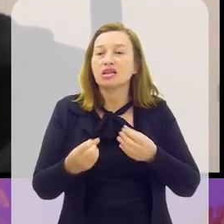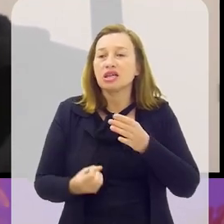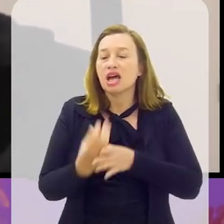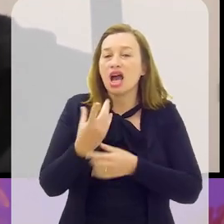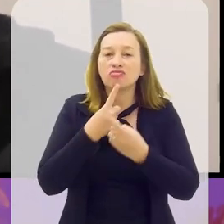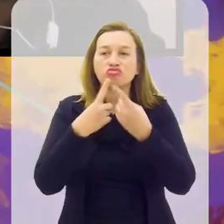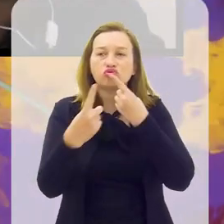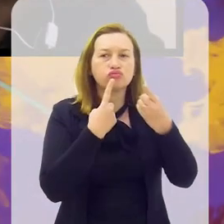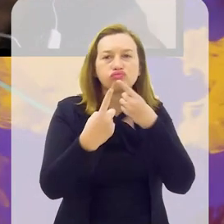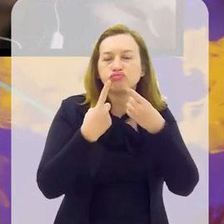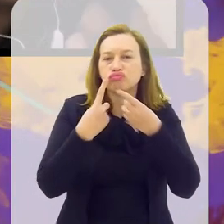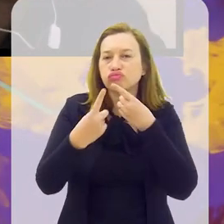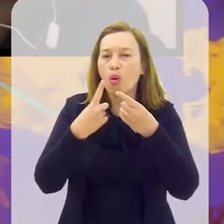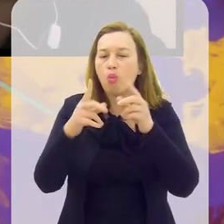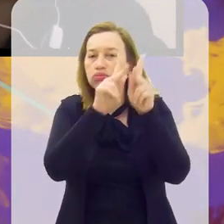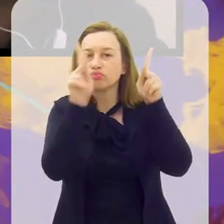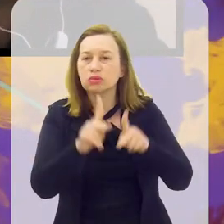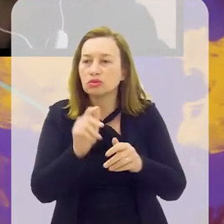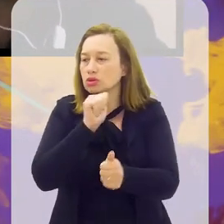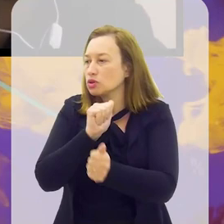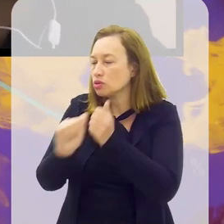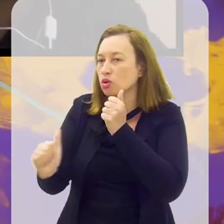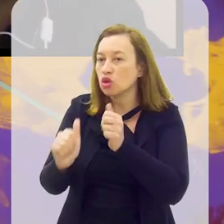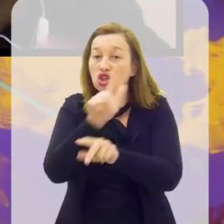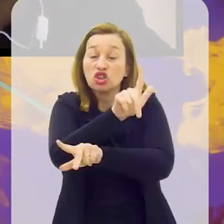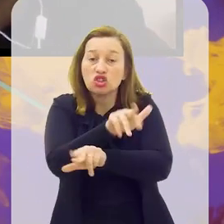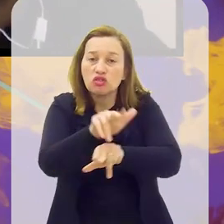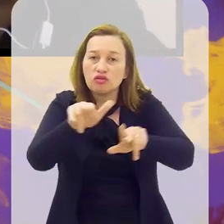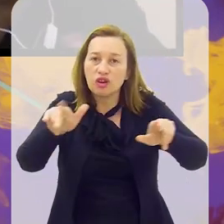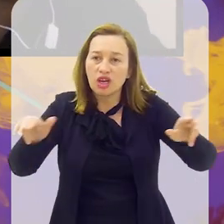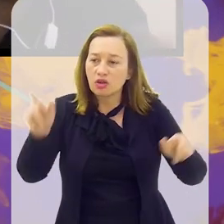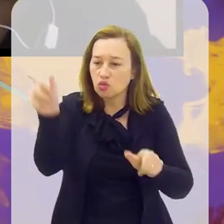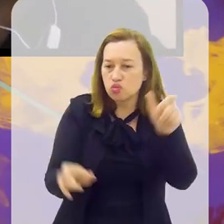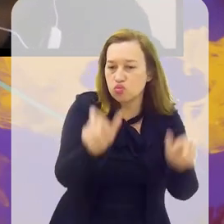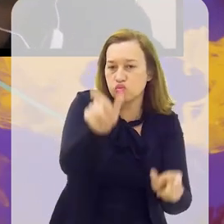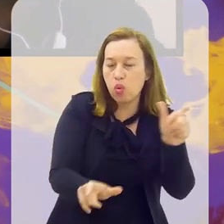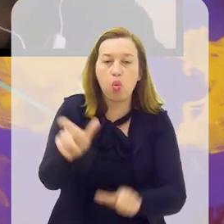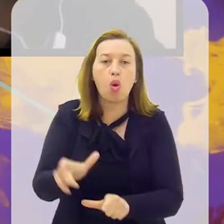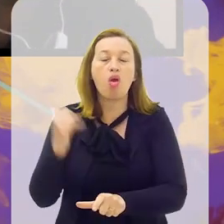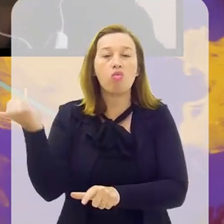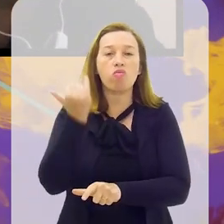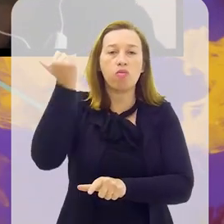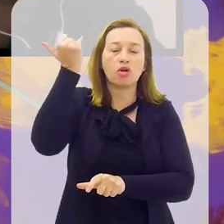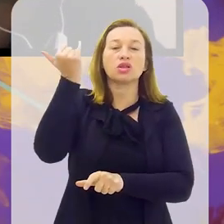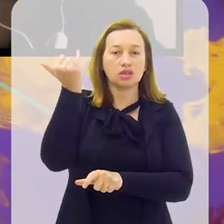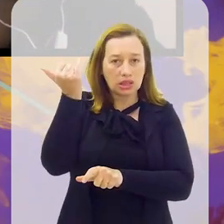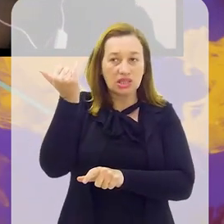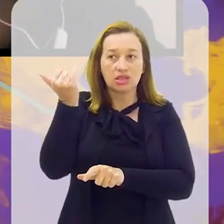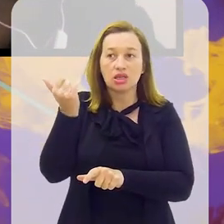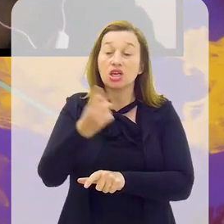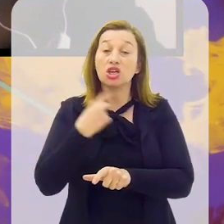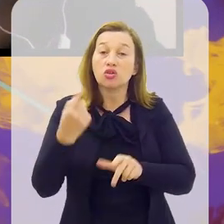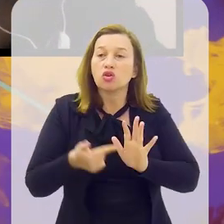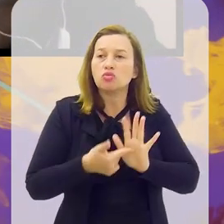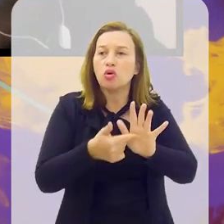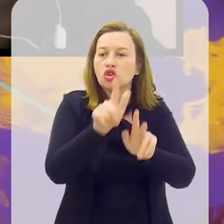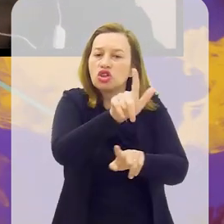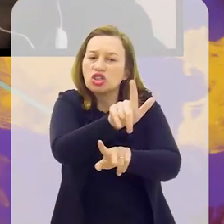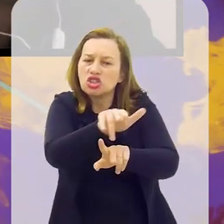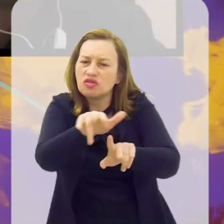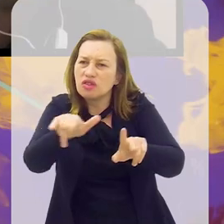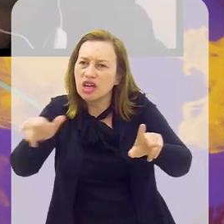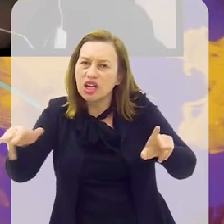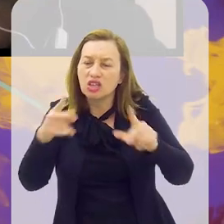esse debate sobre paz no esporte, trazendo os diferentes atores. Isso é importantíssimo. É importantíssimo que a gente traga os